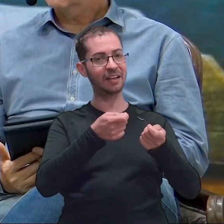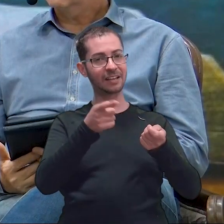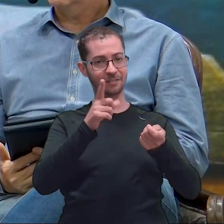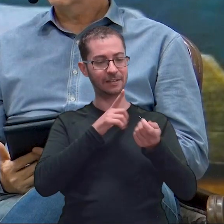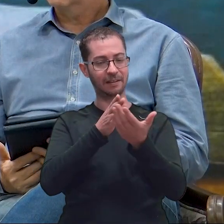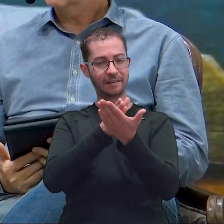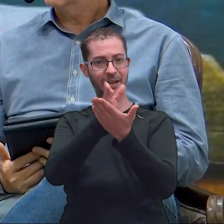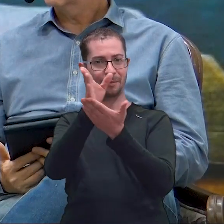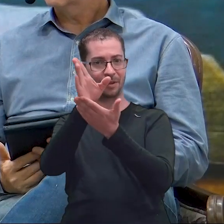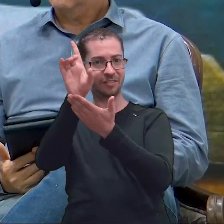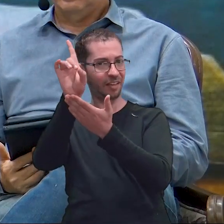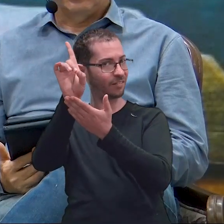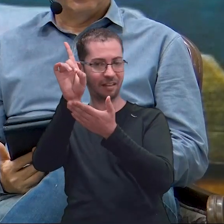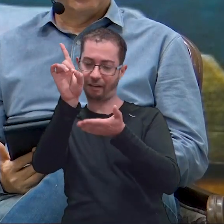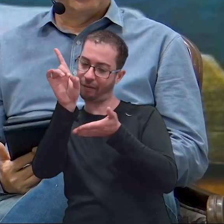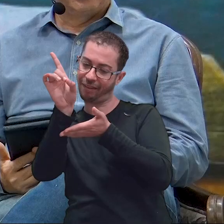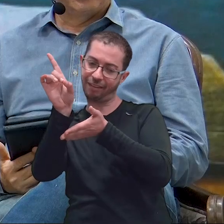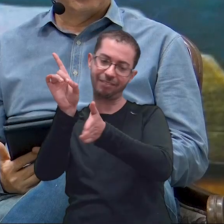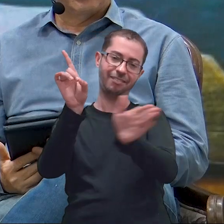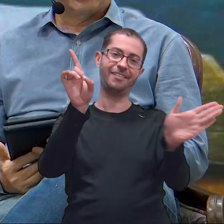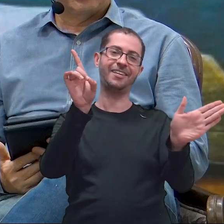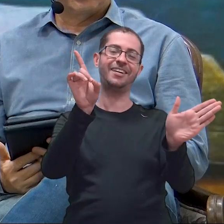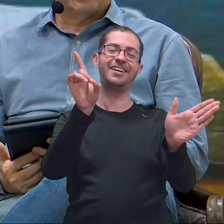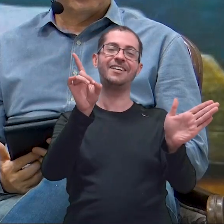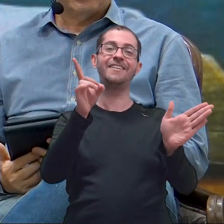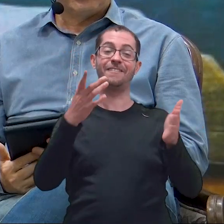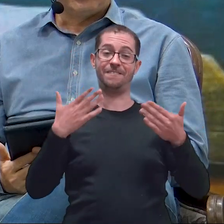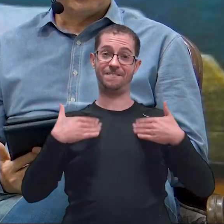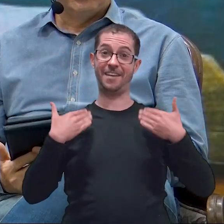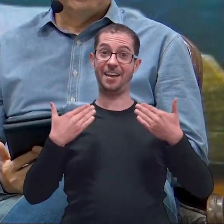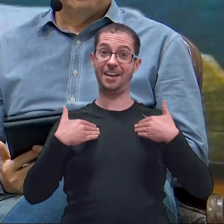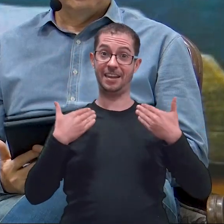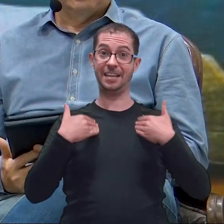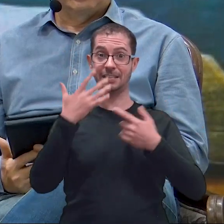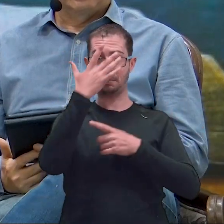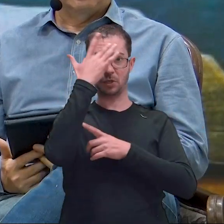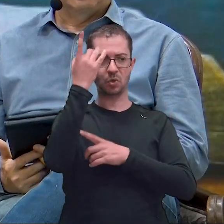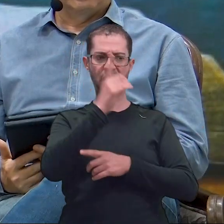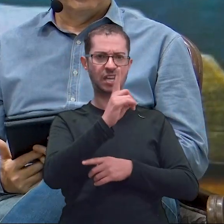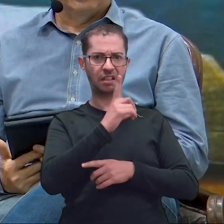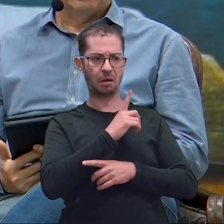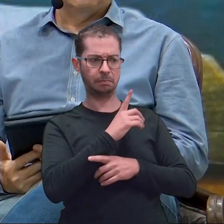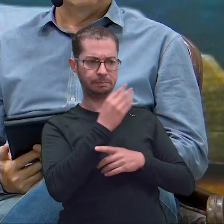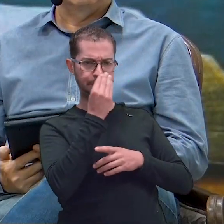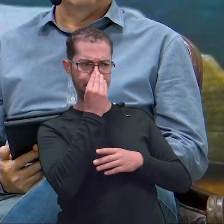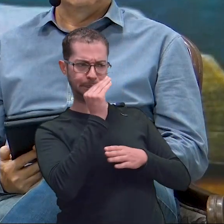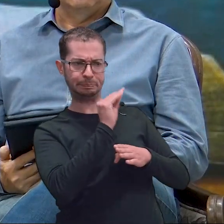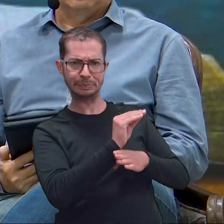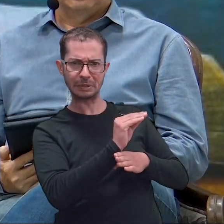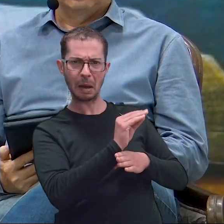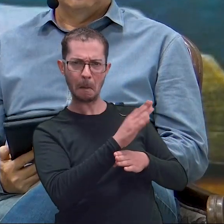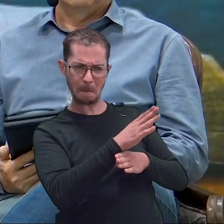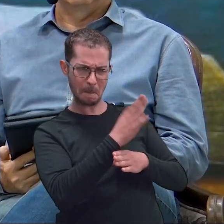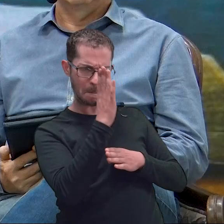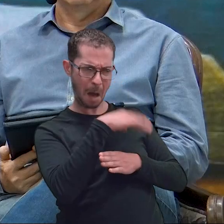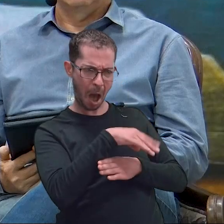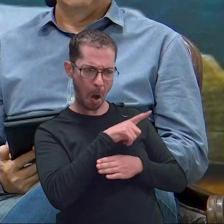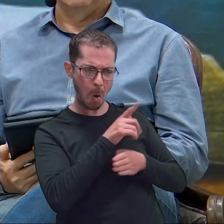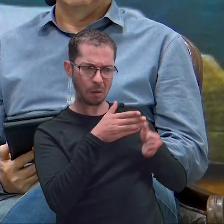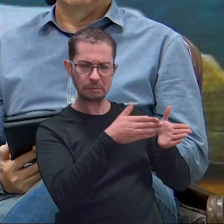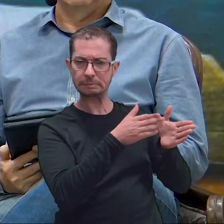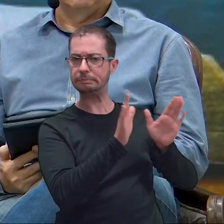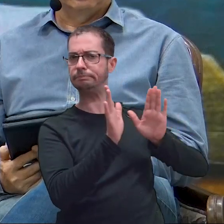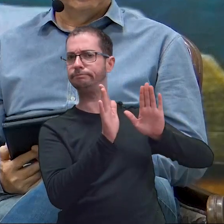Deus. E aí, feliz é homem, então, que não segue o quê? Os propósitos. Que propósitos? Os desígnios